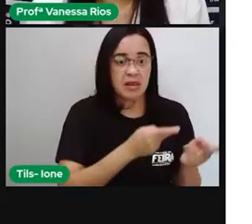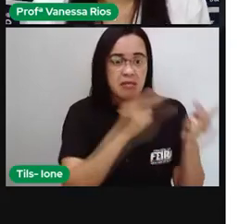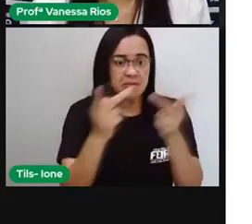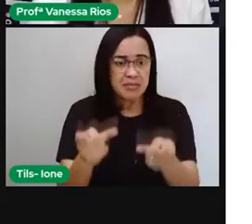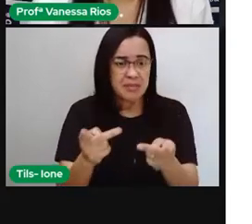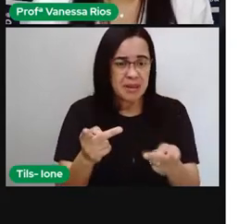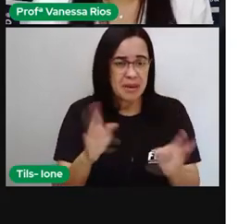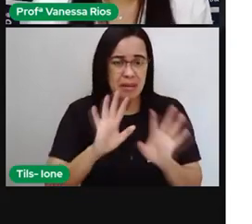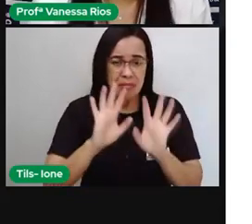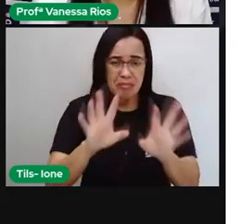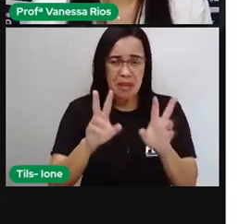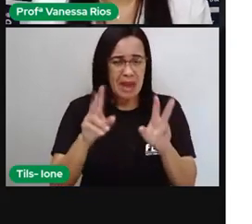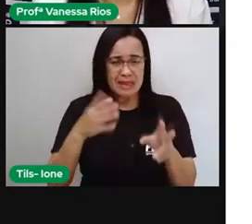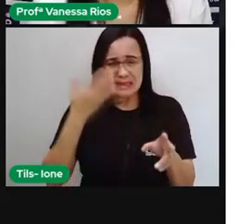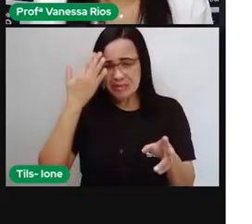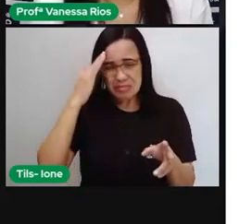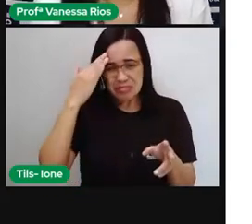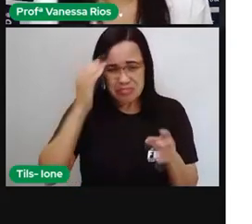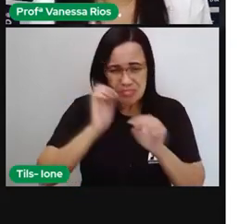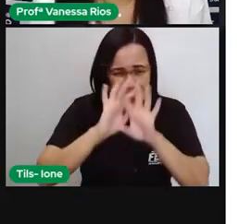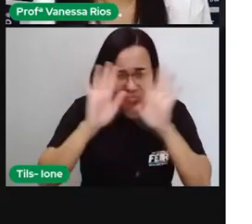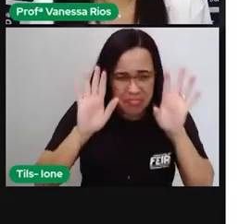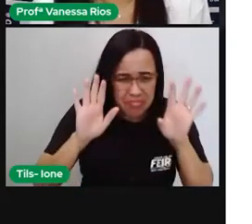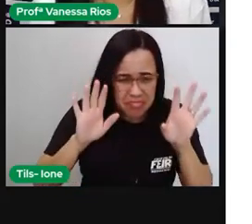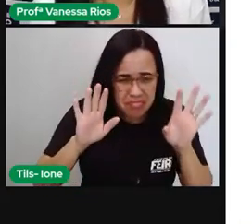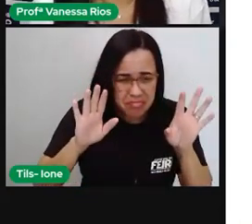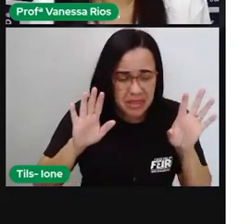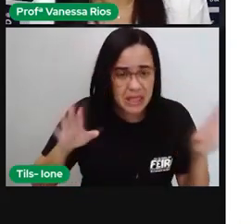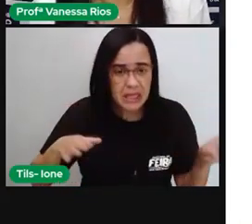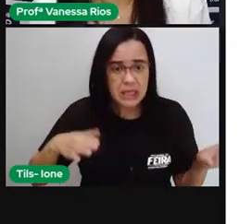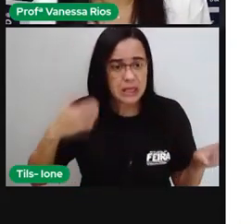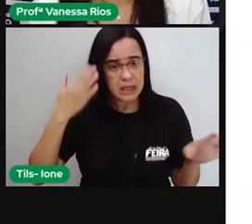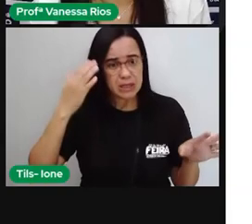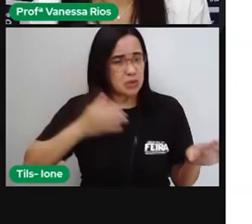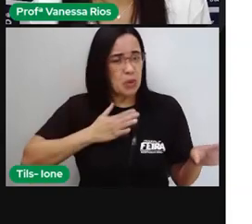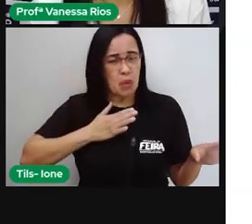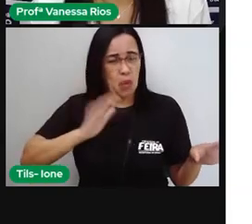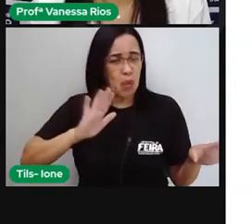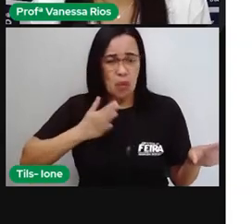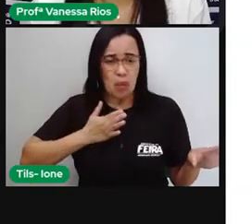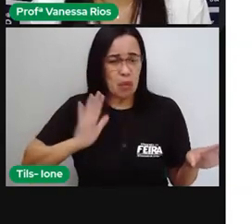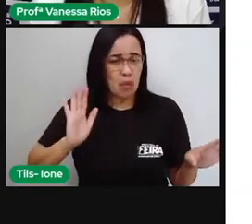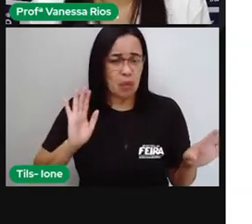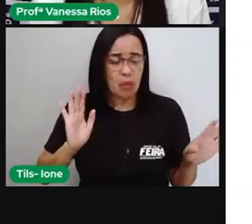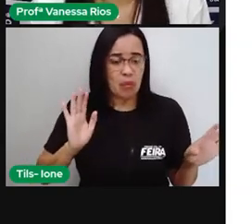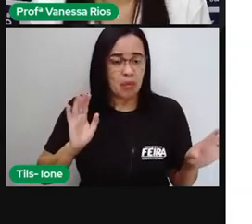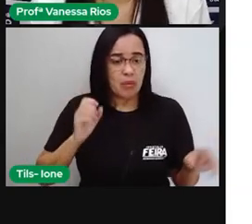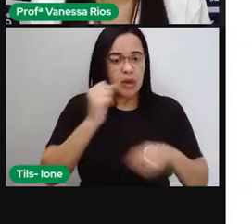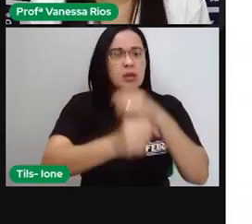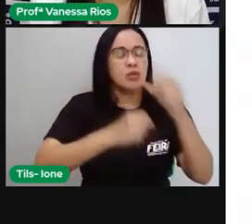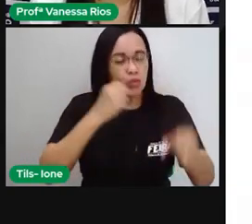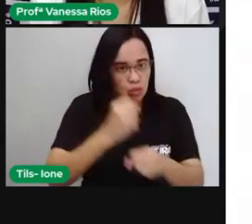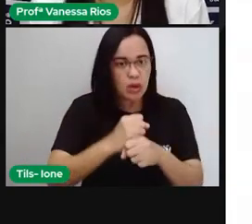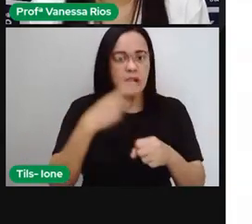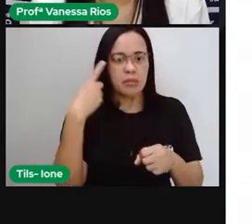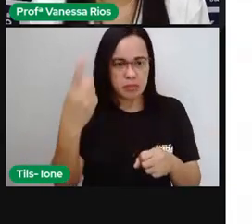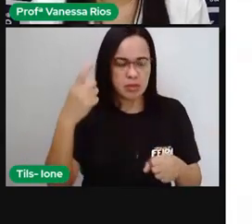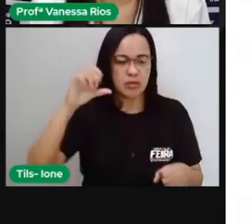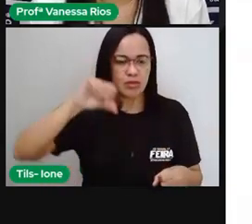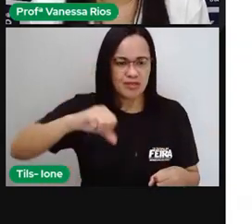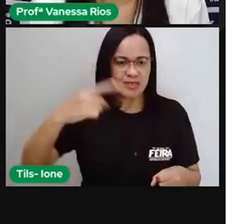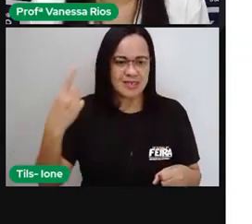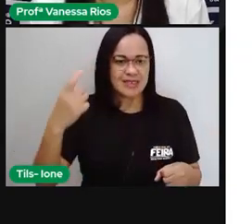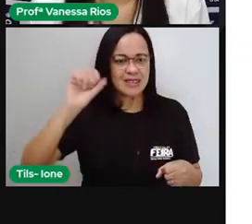gostaram ou não entenderam. Então essa primeira amostra que ele realizou em 1918, ele não conseguiu aí muito